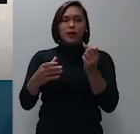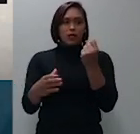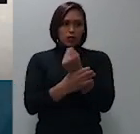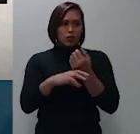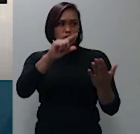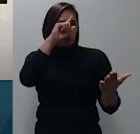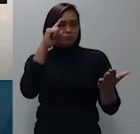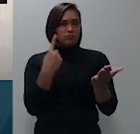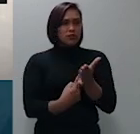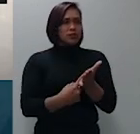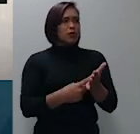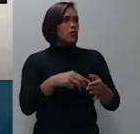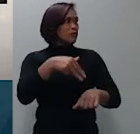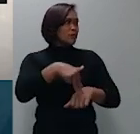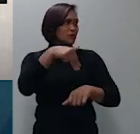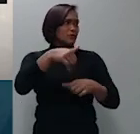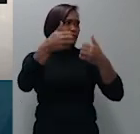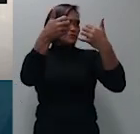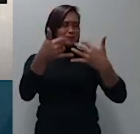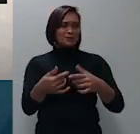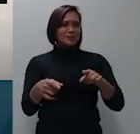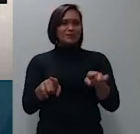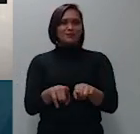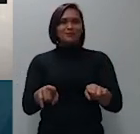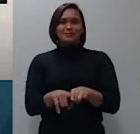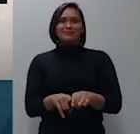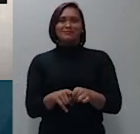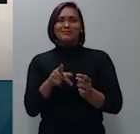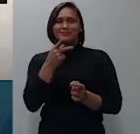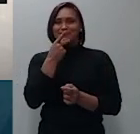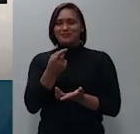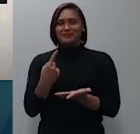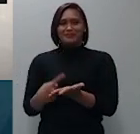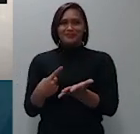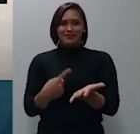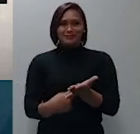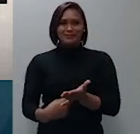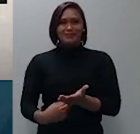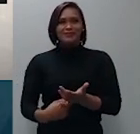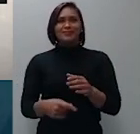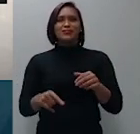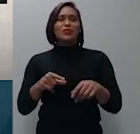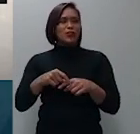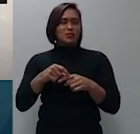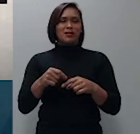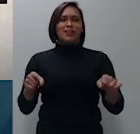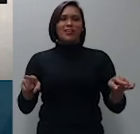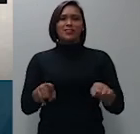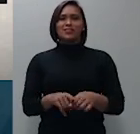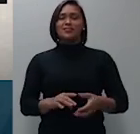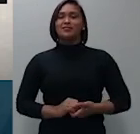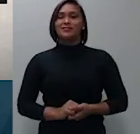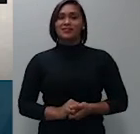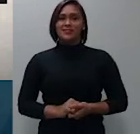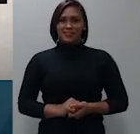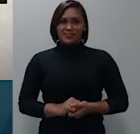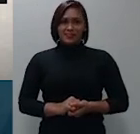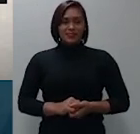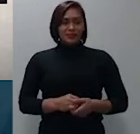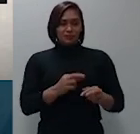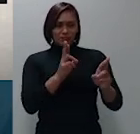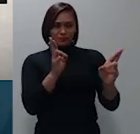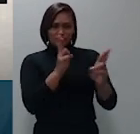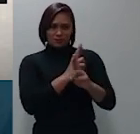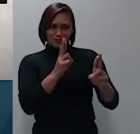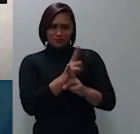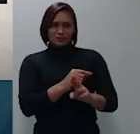Acó acolheu exceção de pré-executividade para julgar extinta a execução em relação aos executados Jean